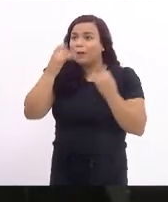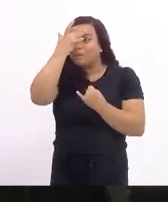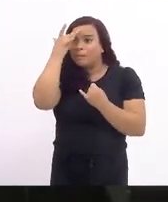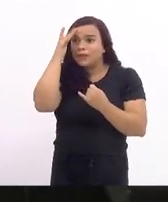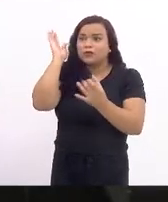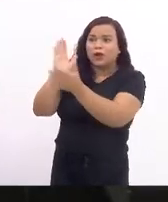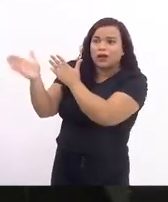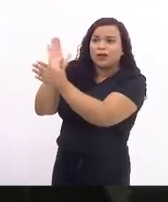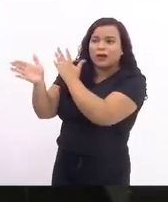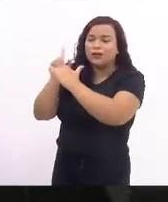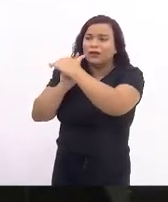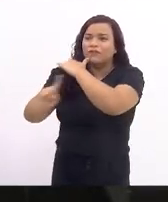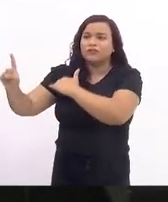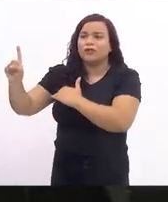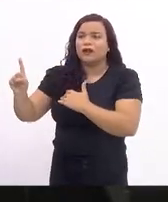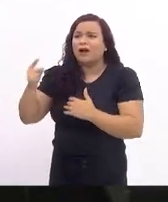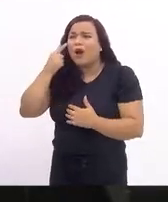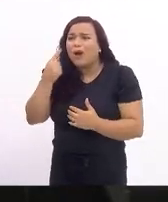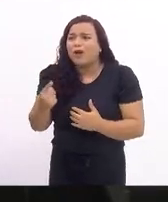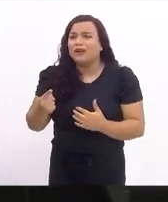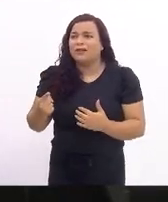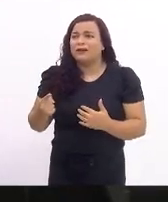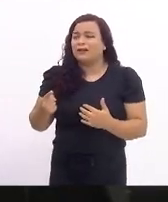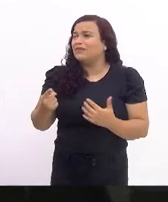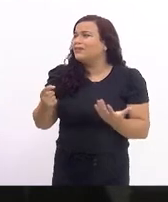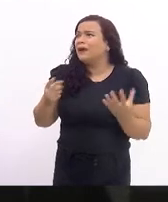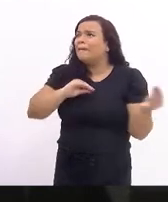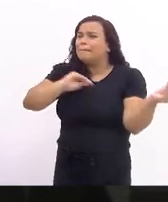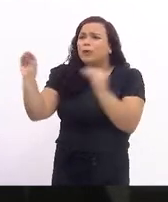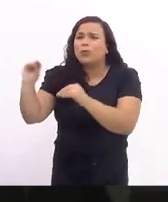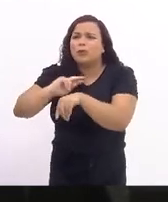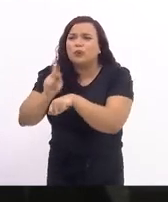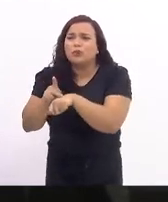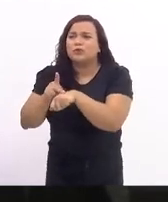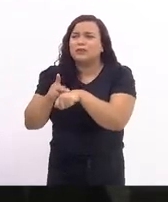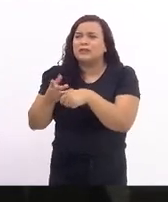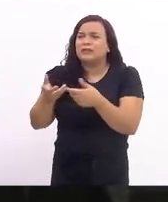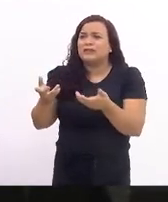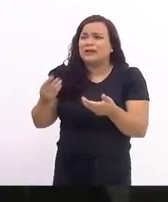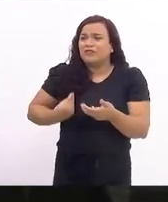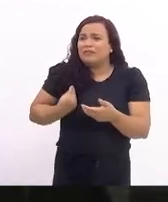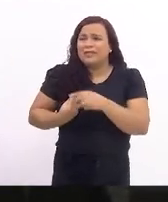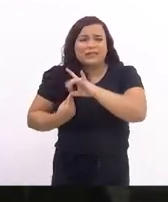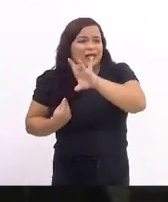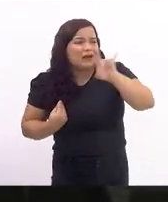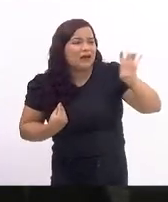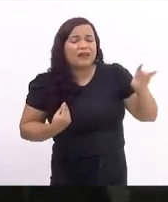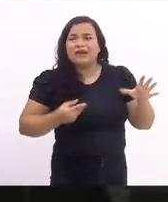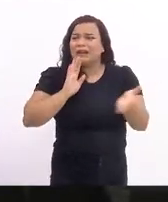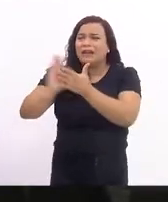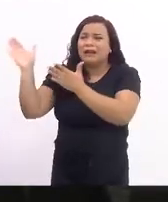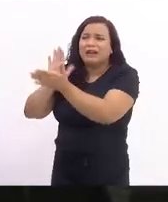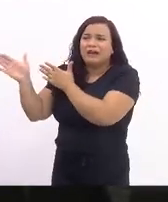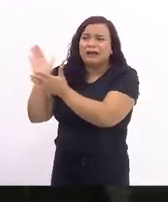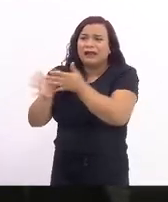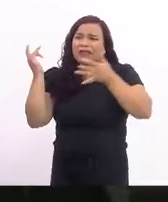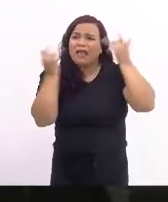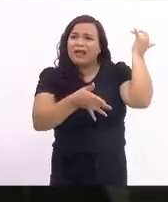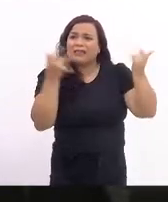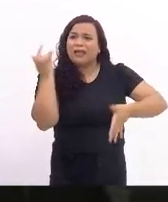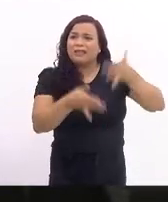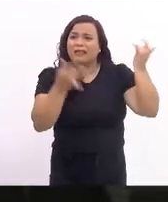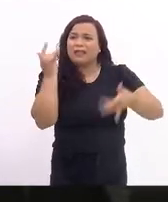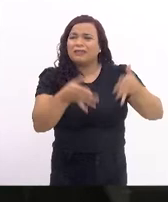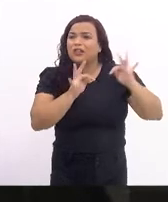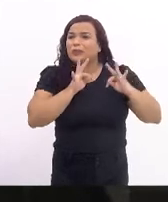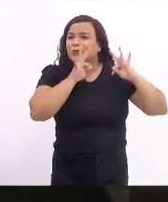olha que transtorno na vida dessas pessoas que construíram muitas